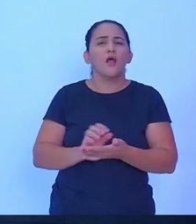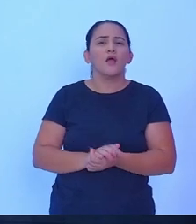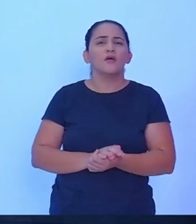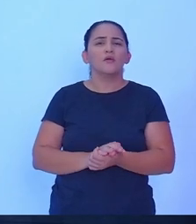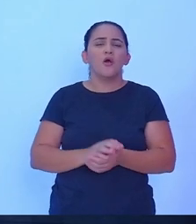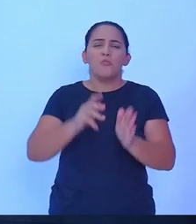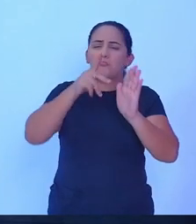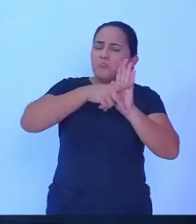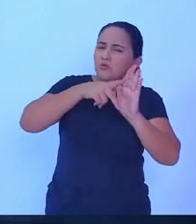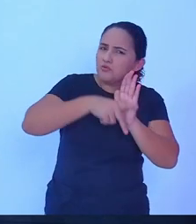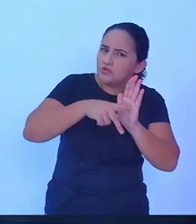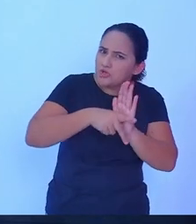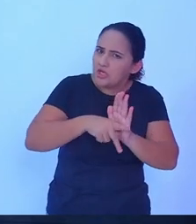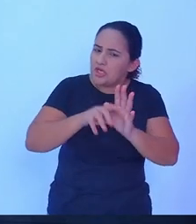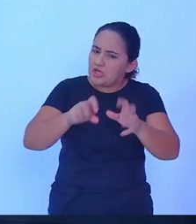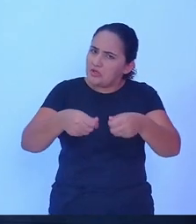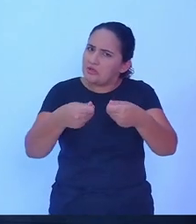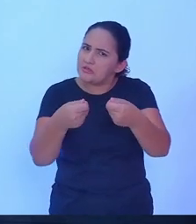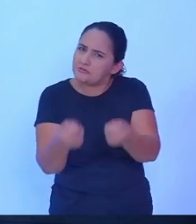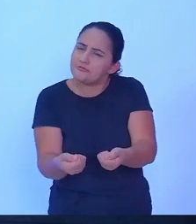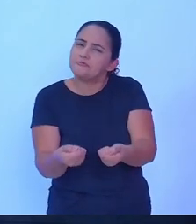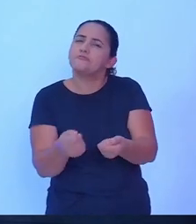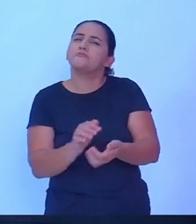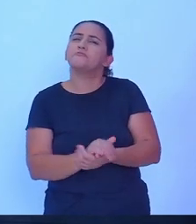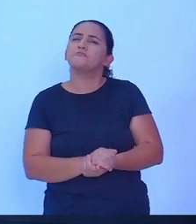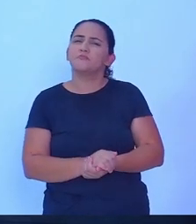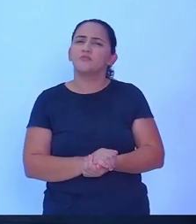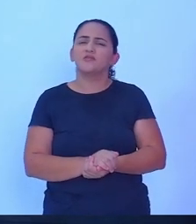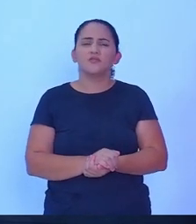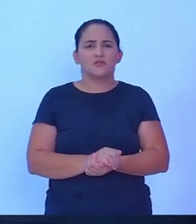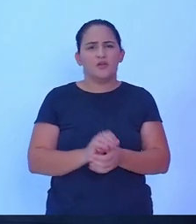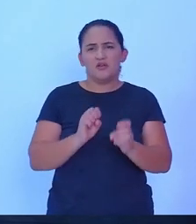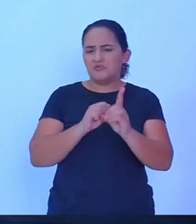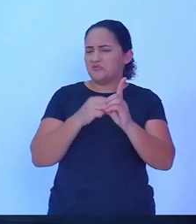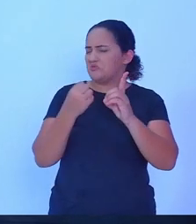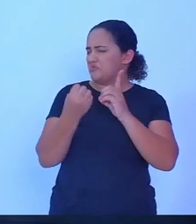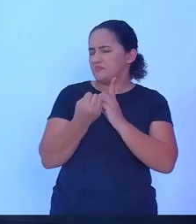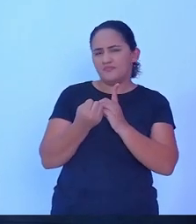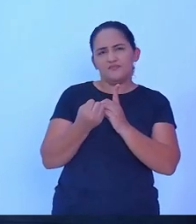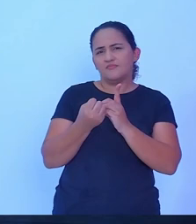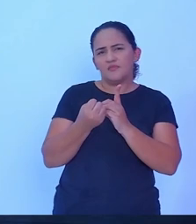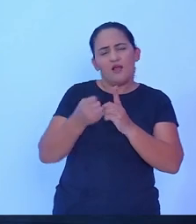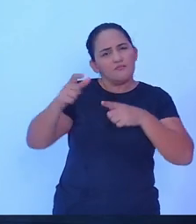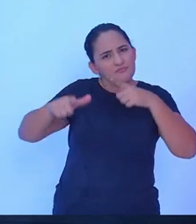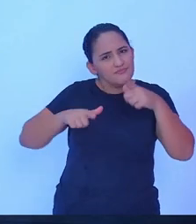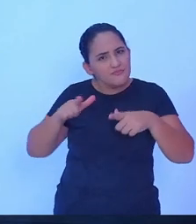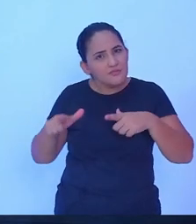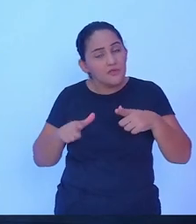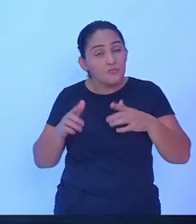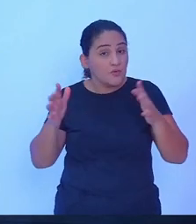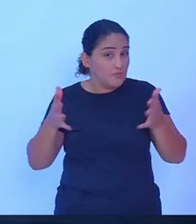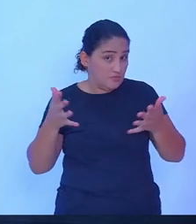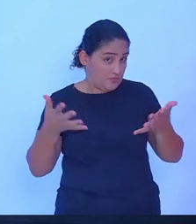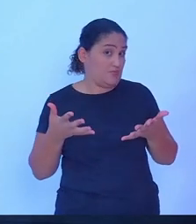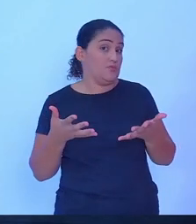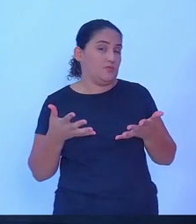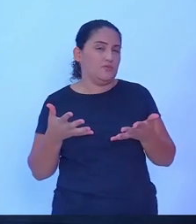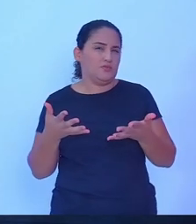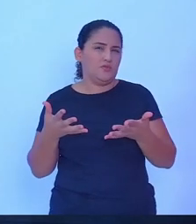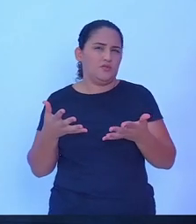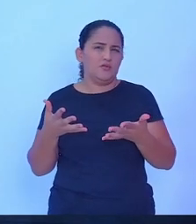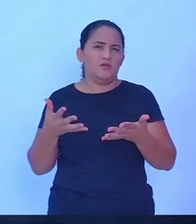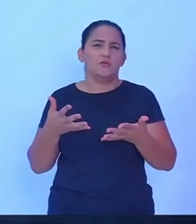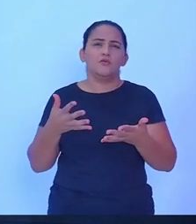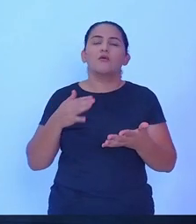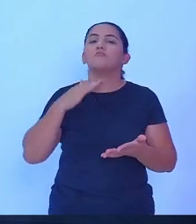projetos e com ações voltadas à nossa população. Por isso, hoje, venho aqui de